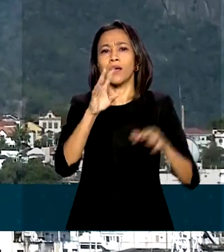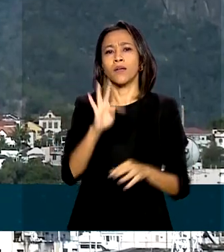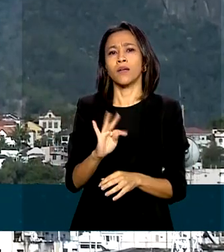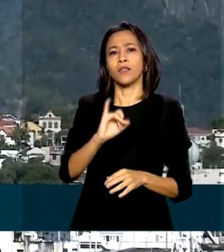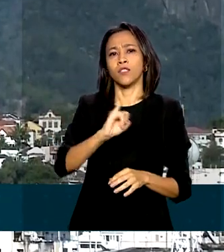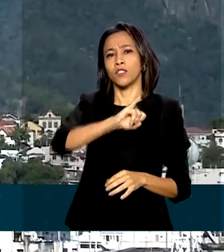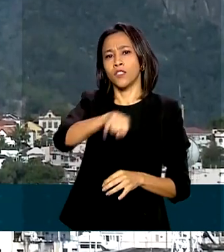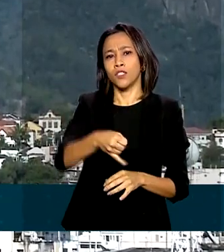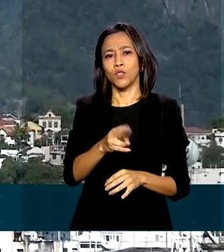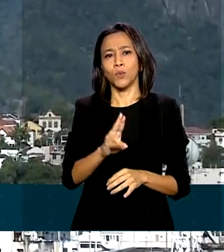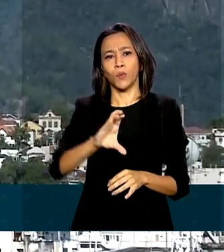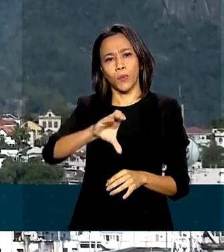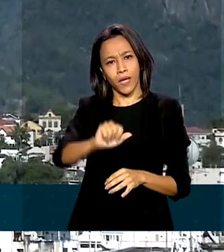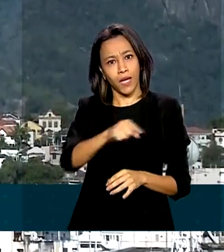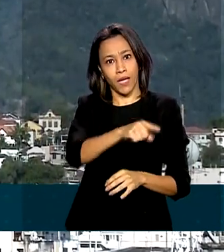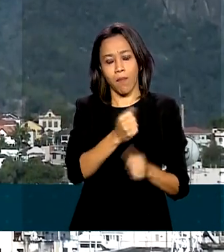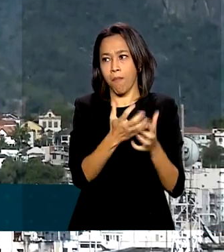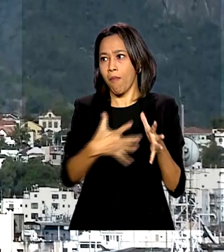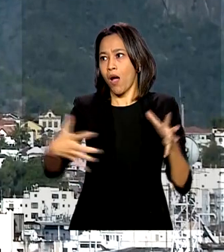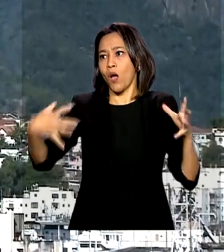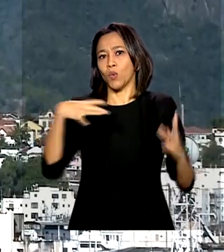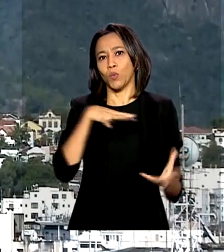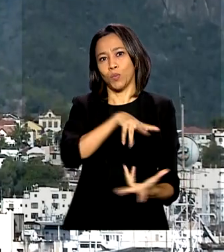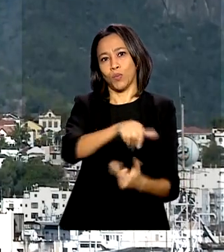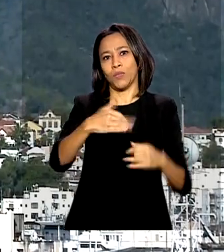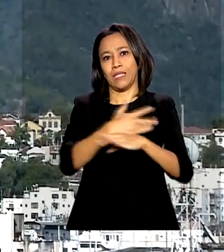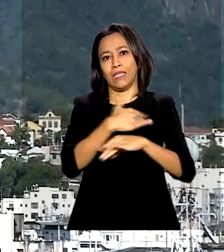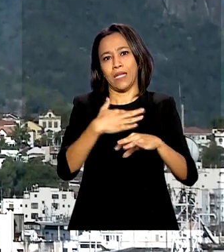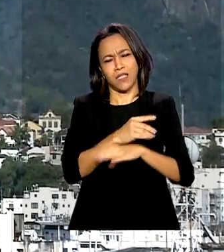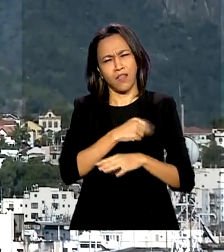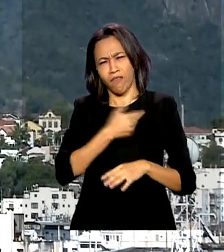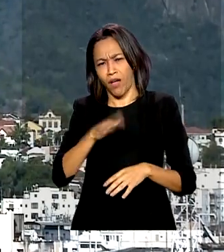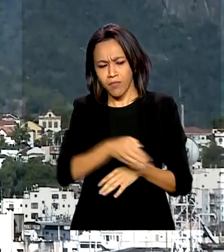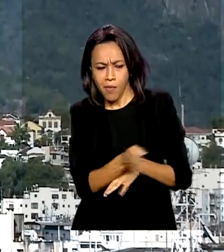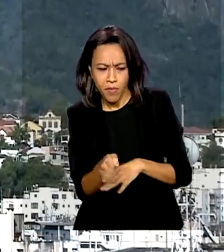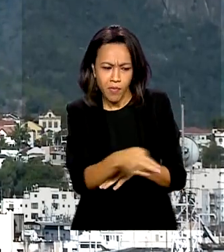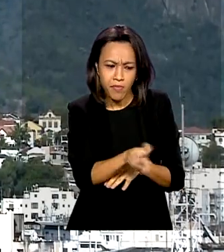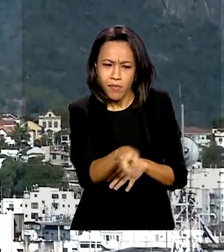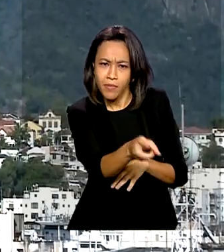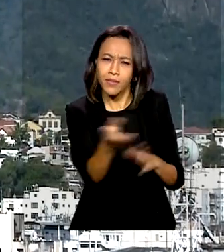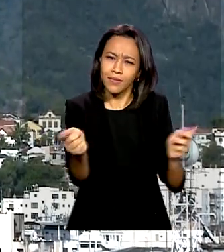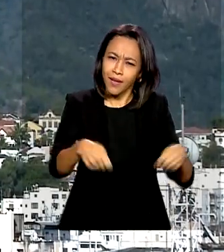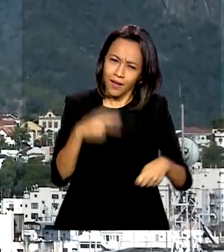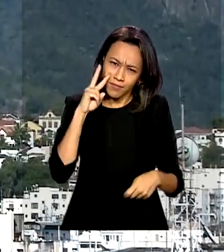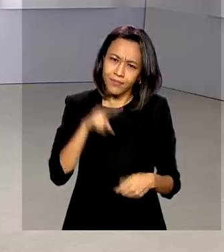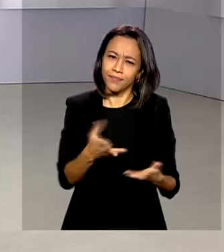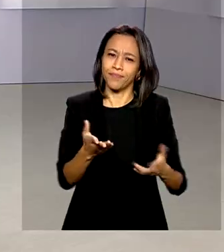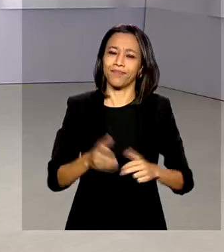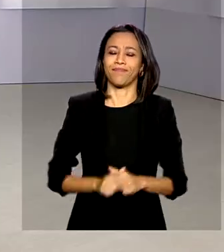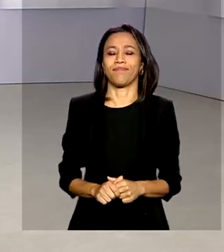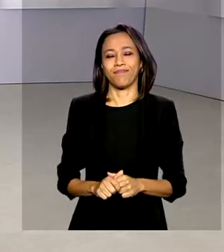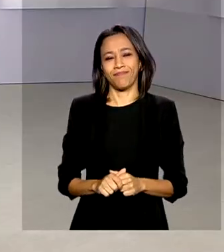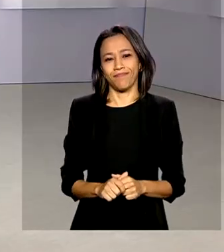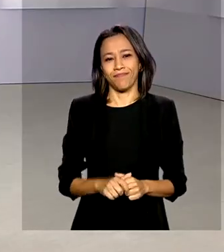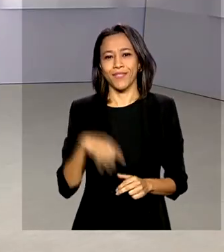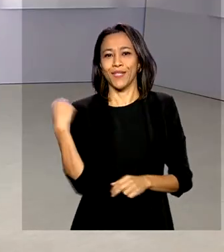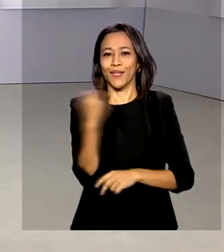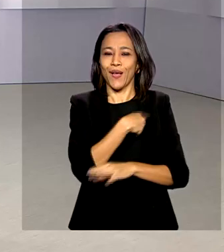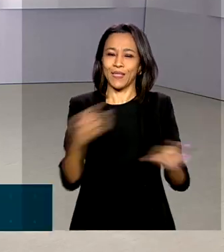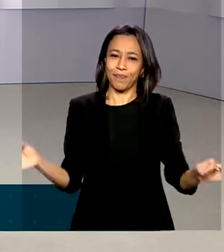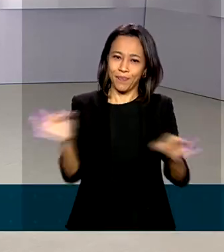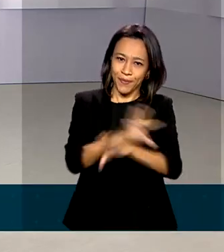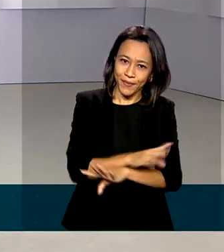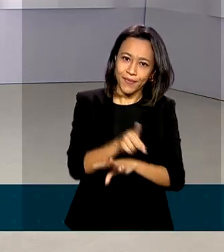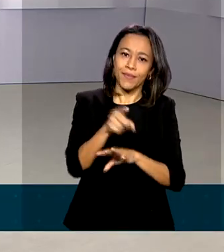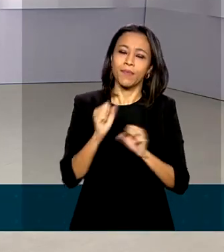floresta urbana do mundo, com diversas trilhas. Maurício de Almeida, para o Governo Agora. A gente fica